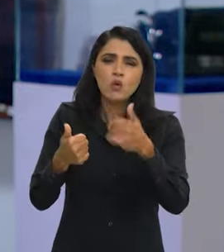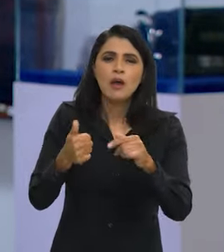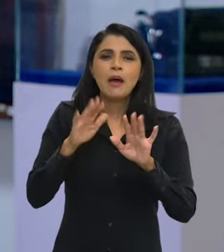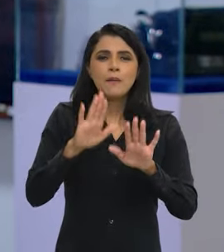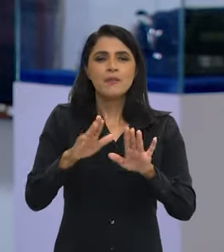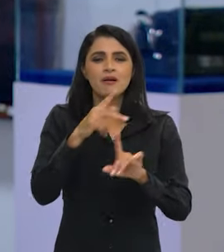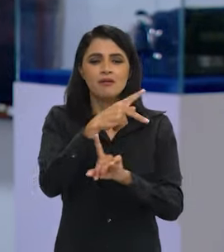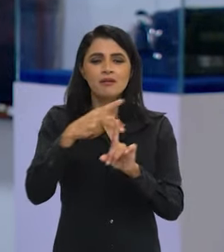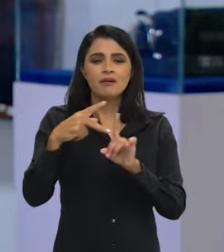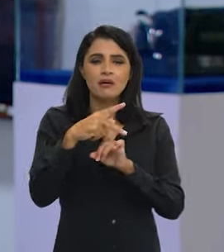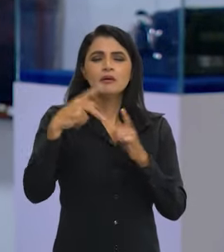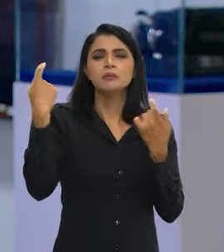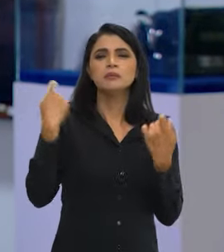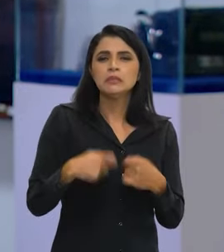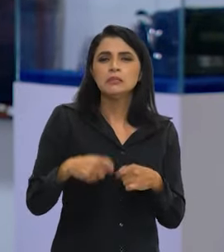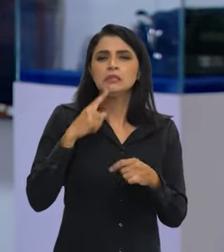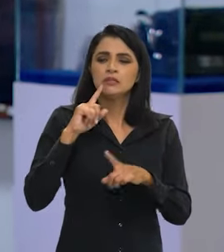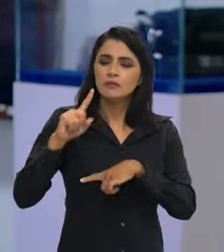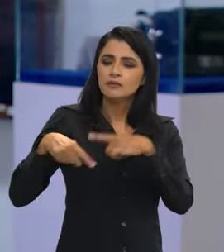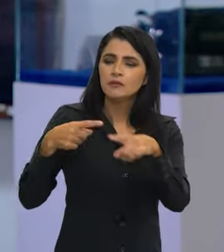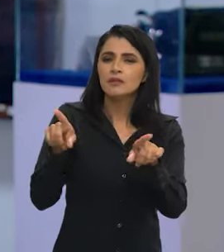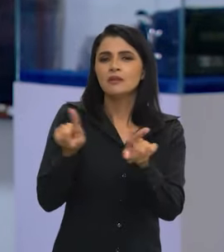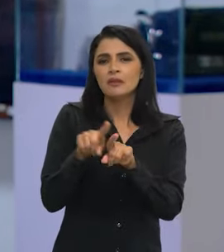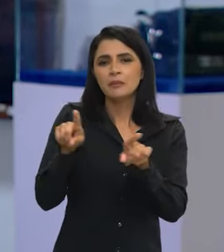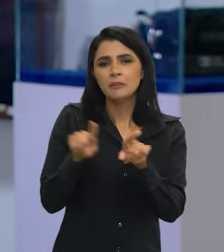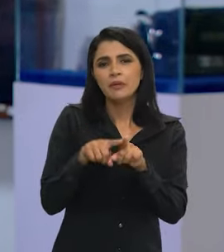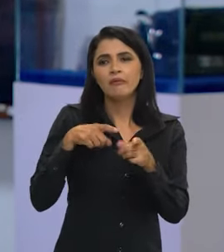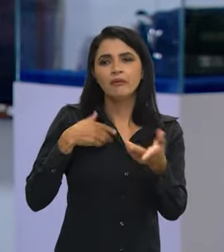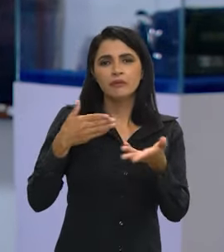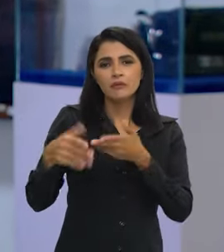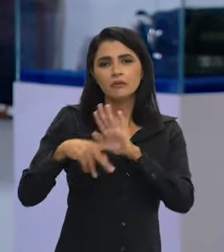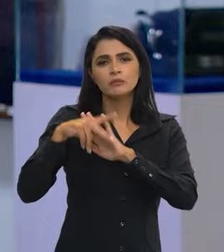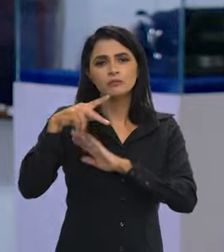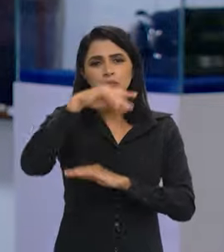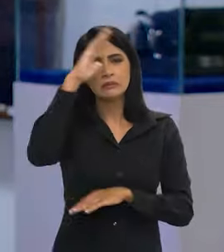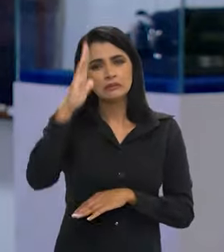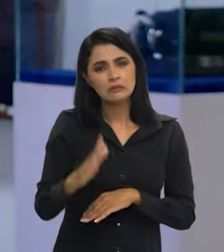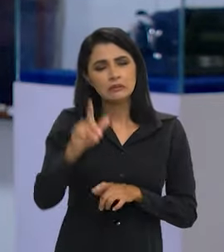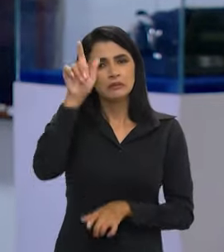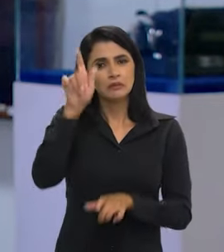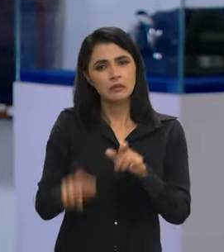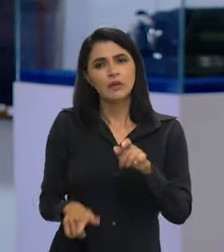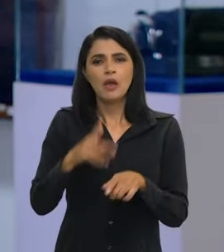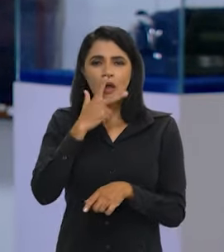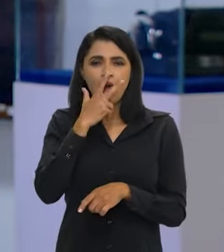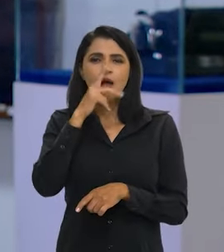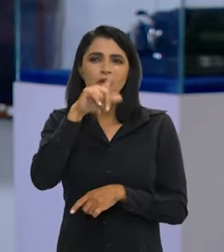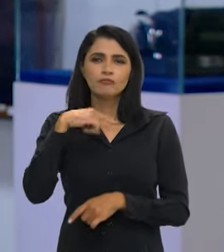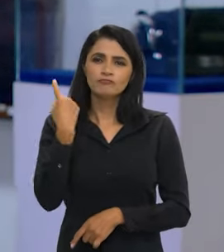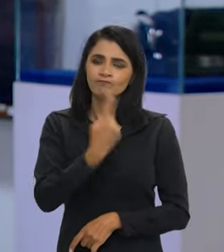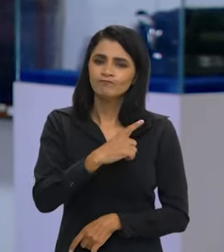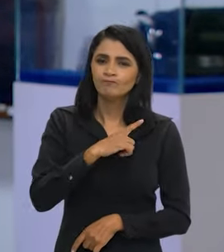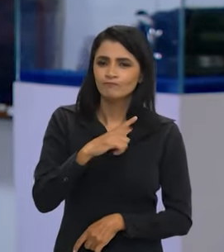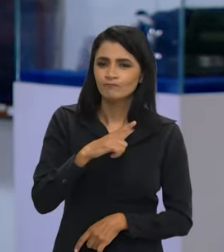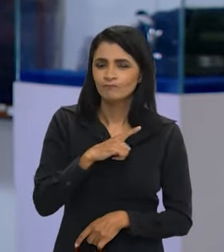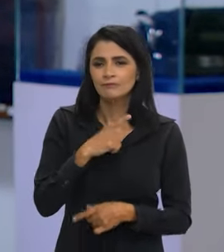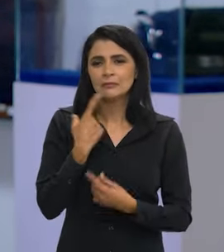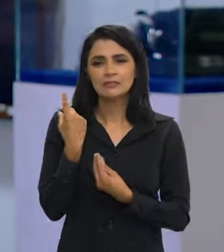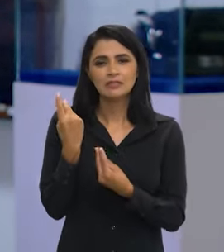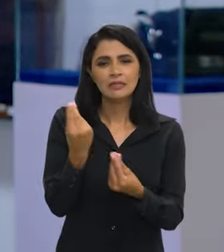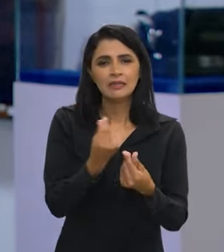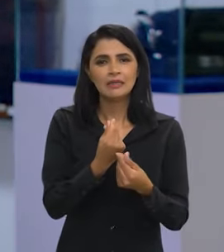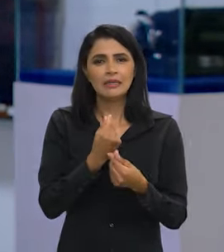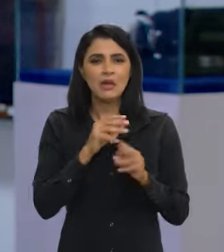assim tem que ser para a gente melhorar. Mas o INSS deve avançar também nos serviços para os brasileiros. Eu acho que nós temos